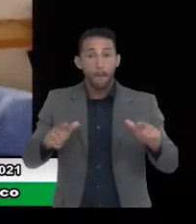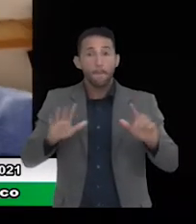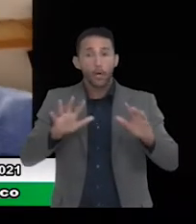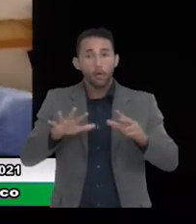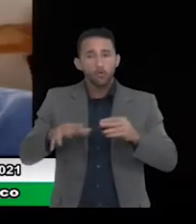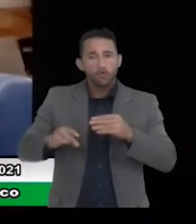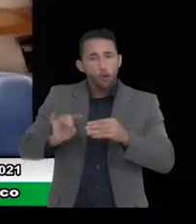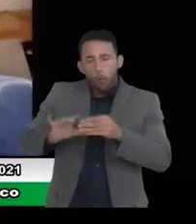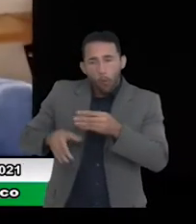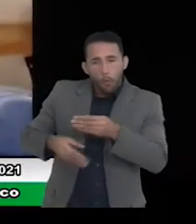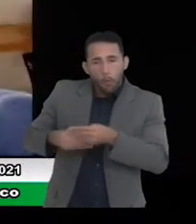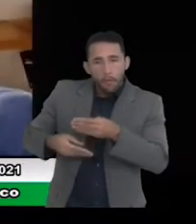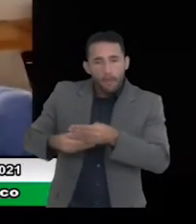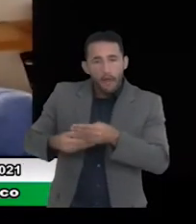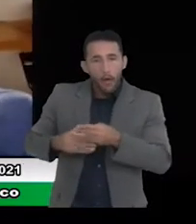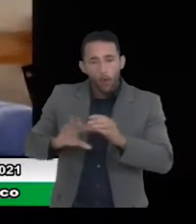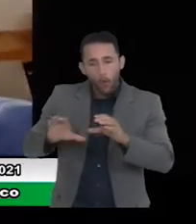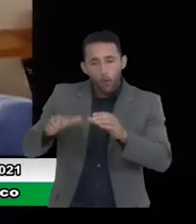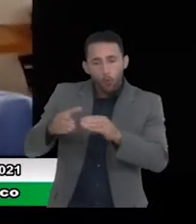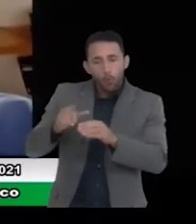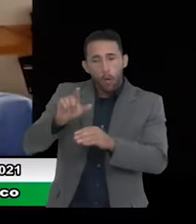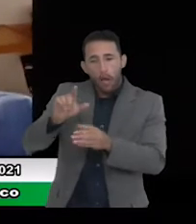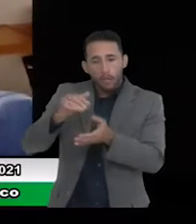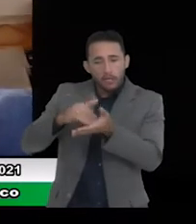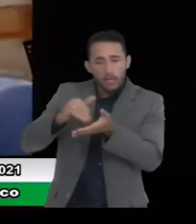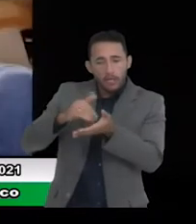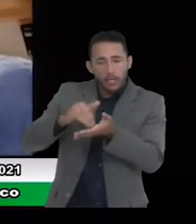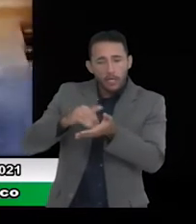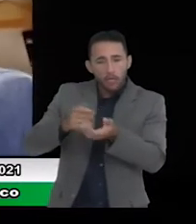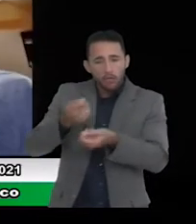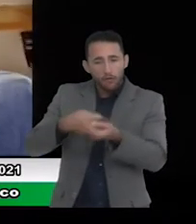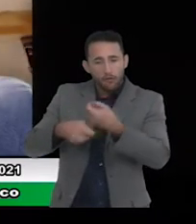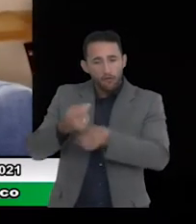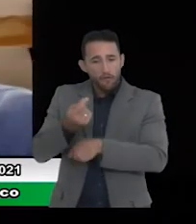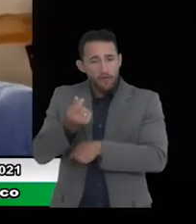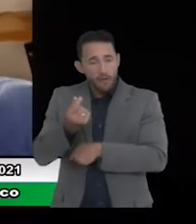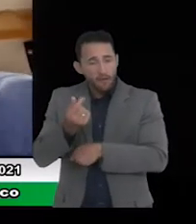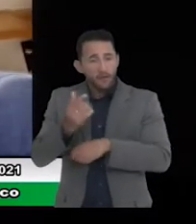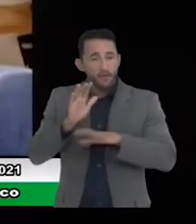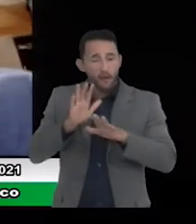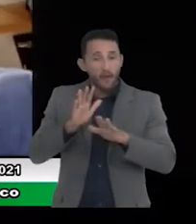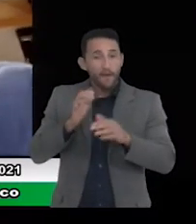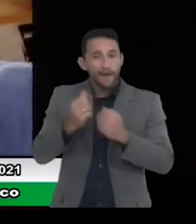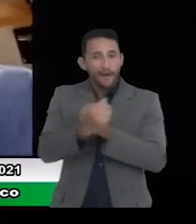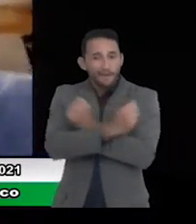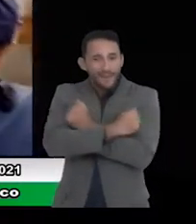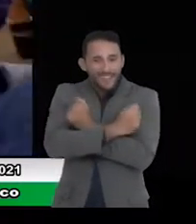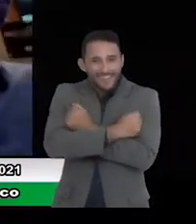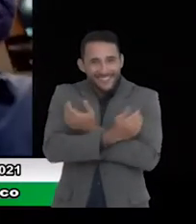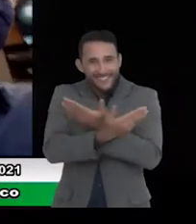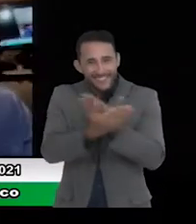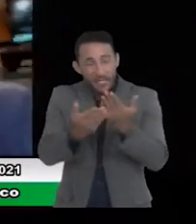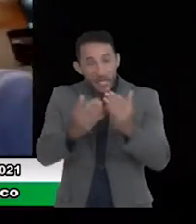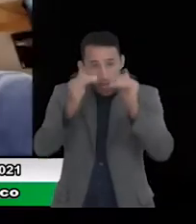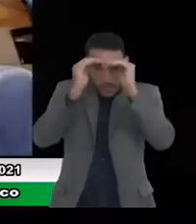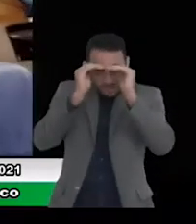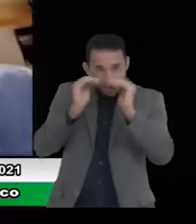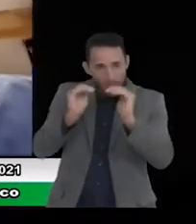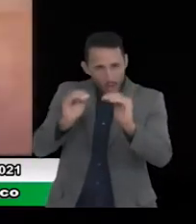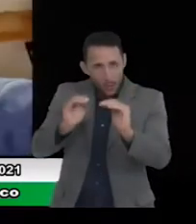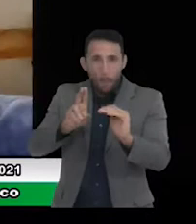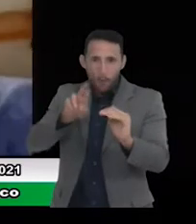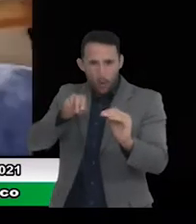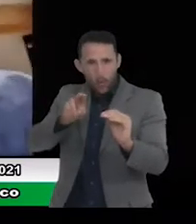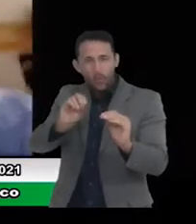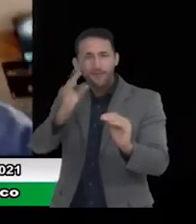toda a equipe aí da Secretaria de Finanças quero aproveitar também deixar aqui um abraço com todo o respeito o Bruno sabe disso